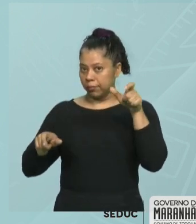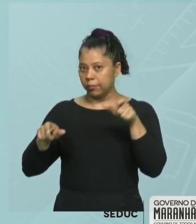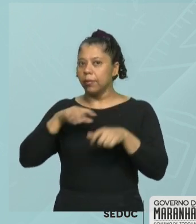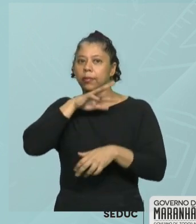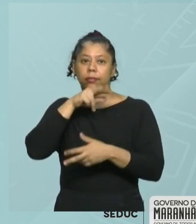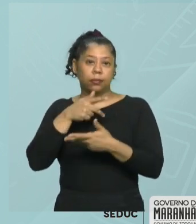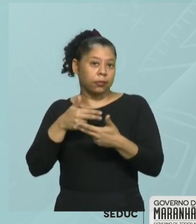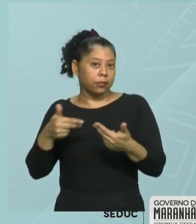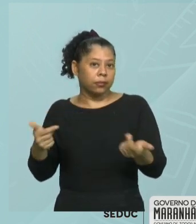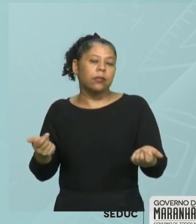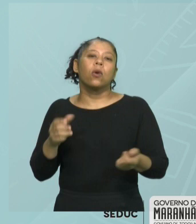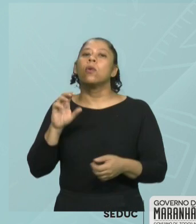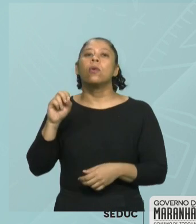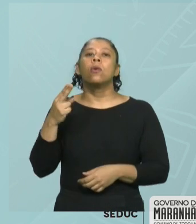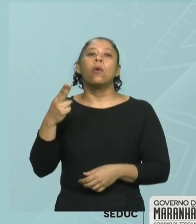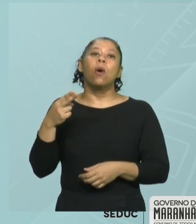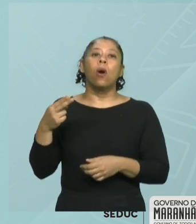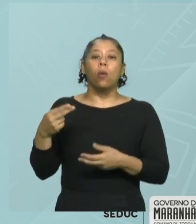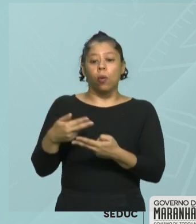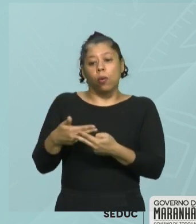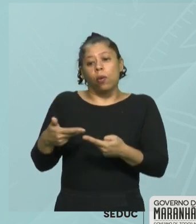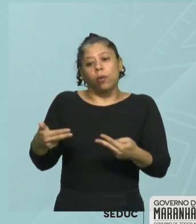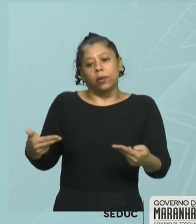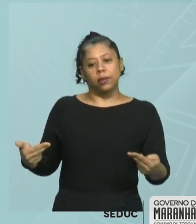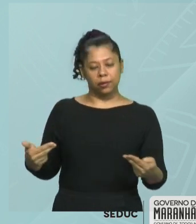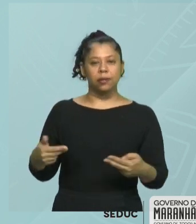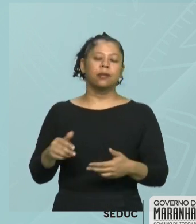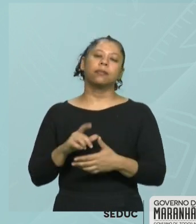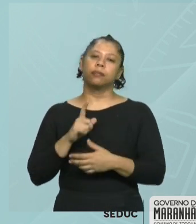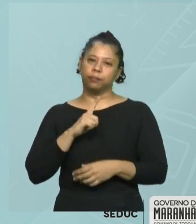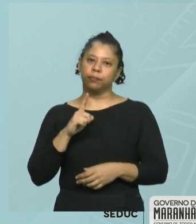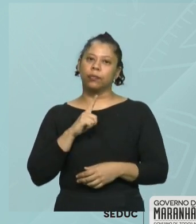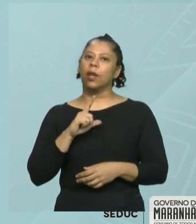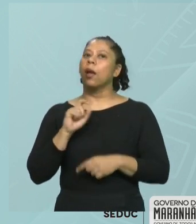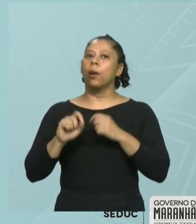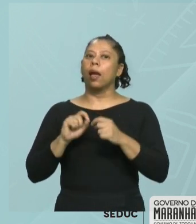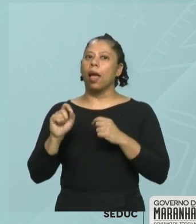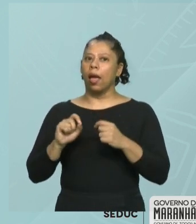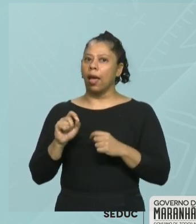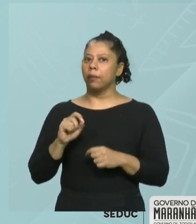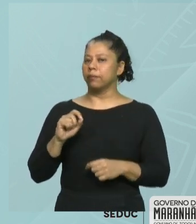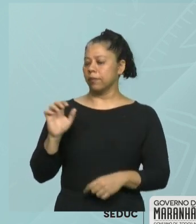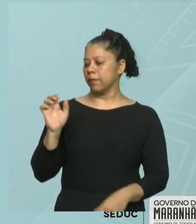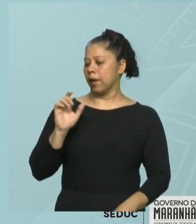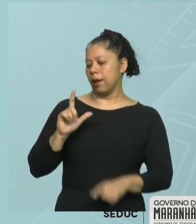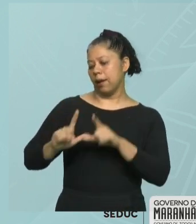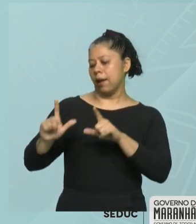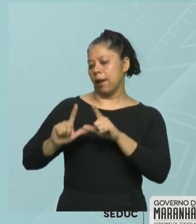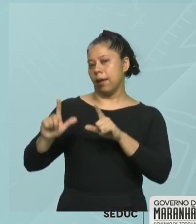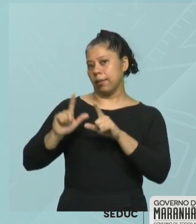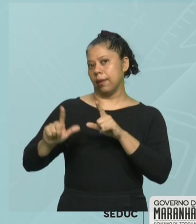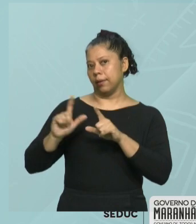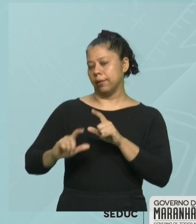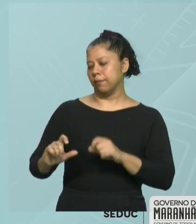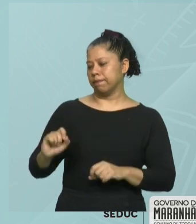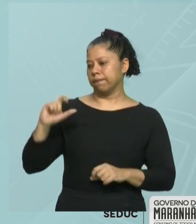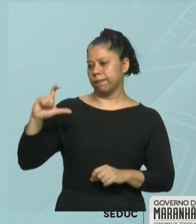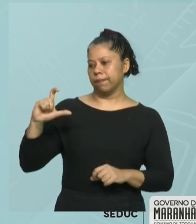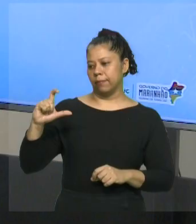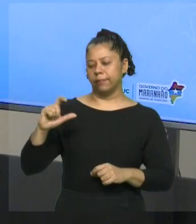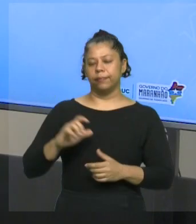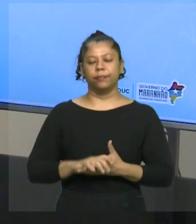animais ou coisas e são representadas por letras maiúsculas. Então, olha só,